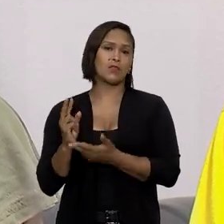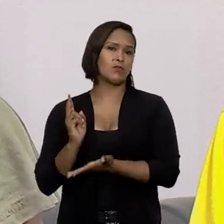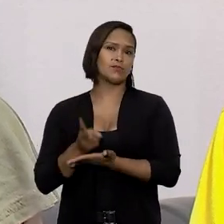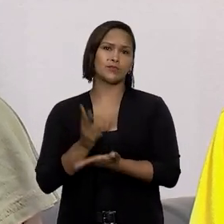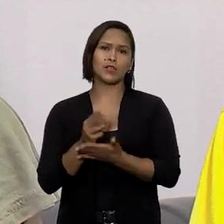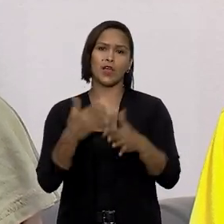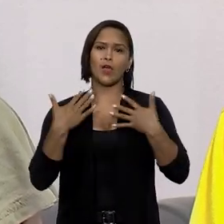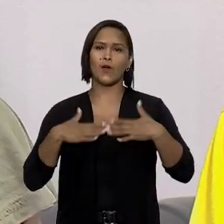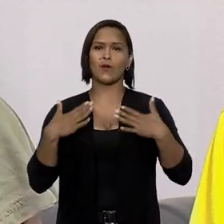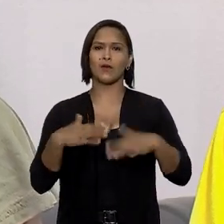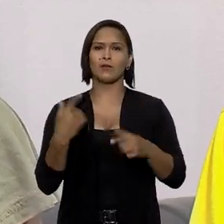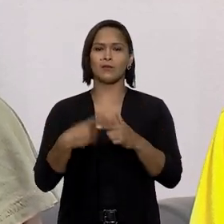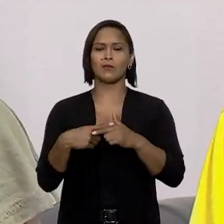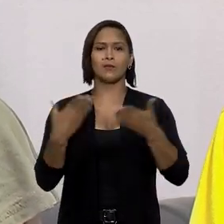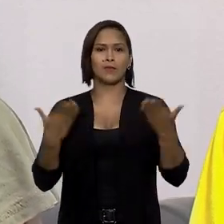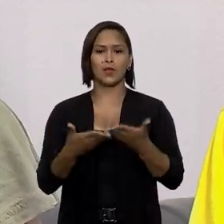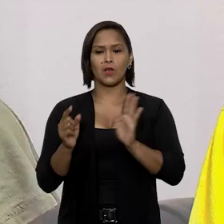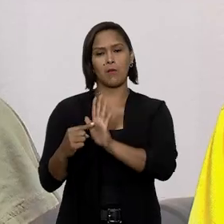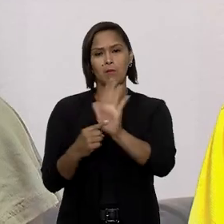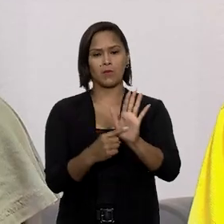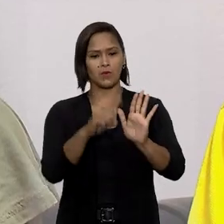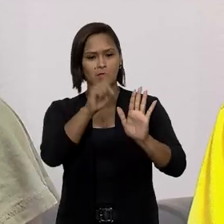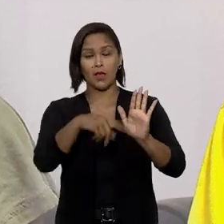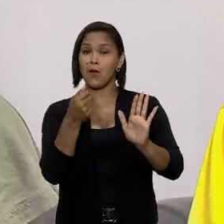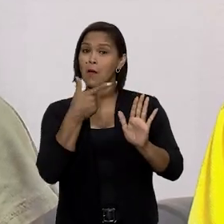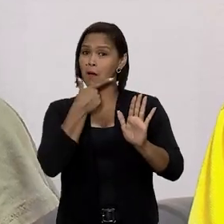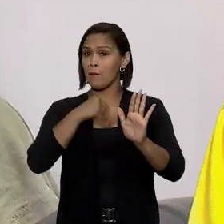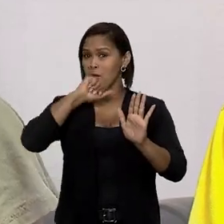deu-se um grande alívio de agora poder mostrar